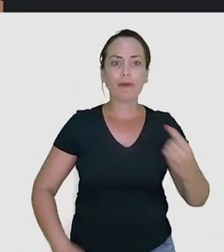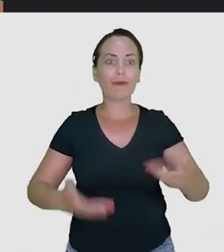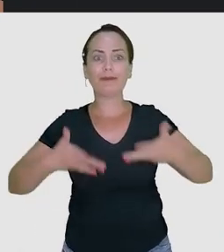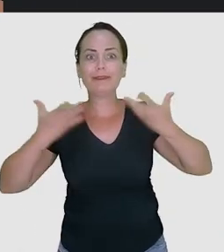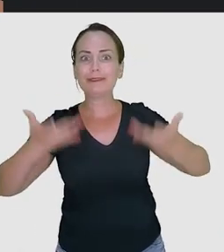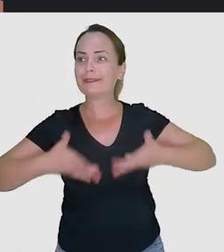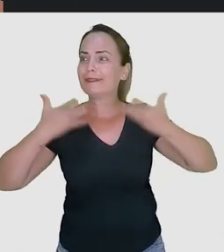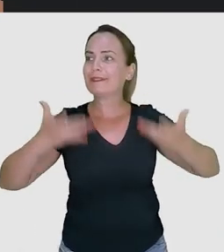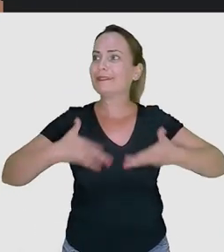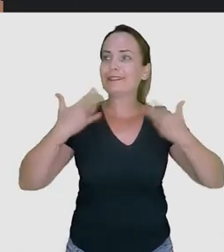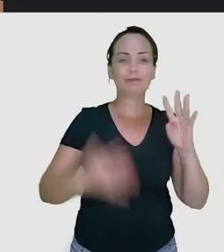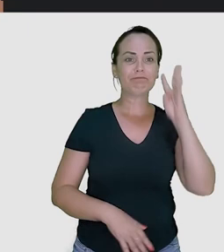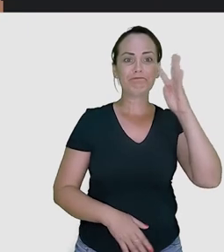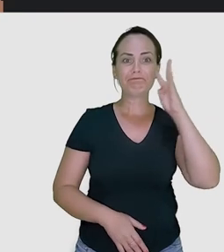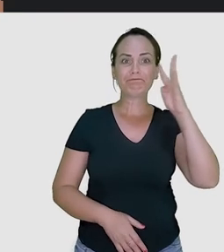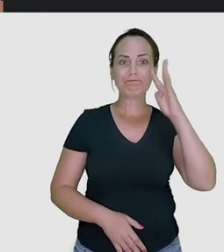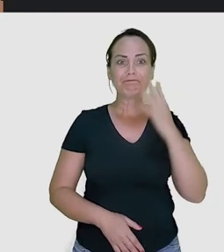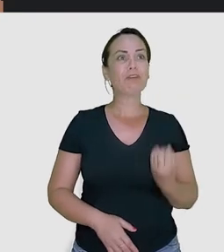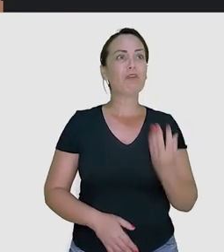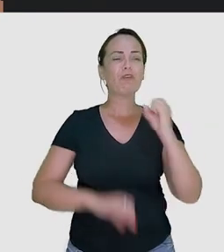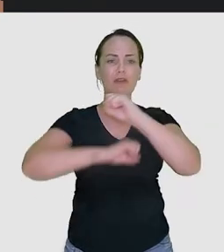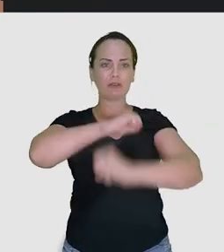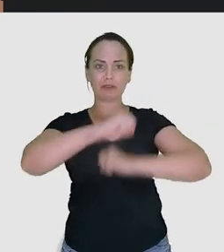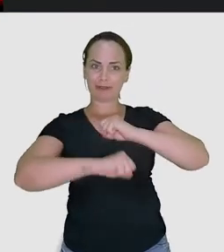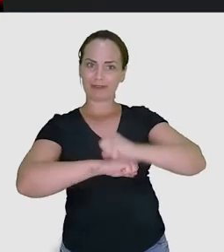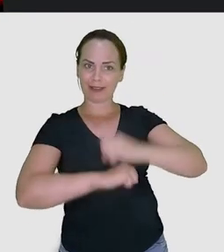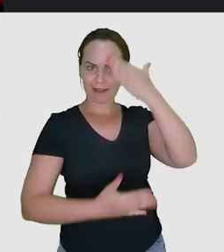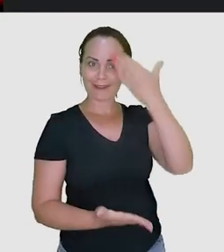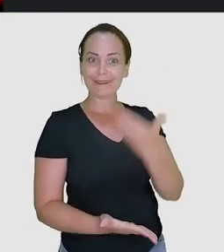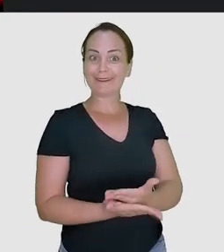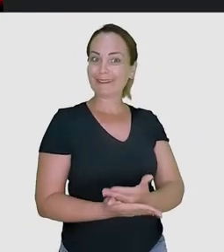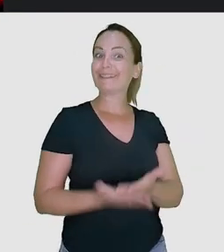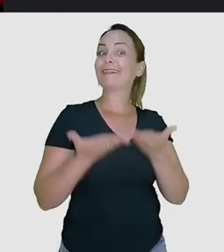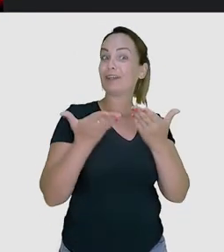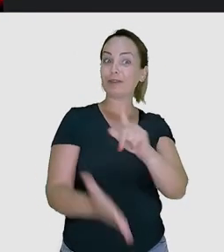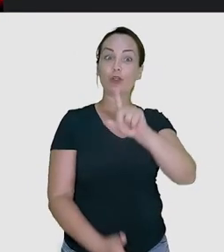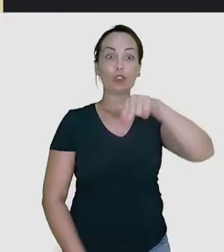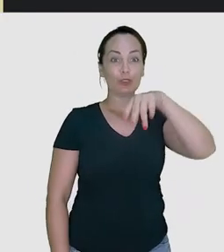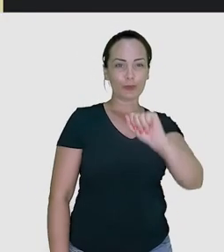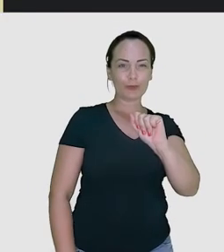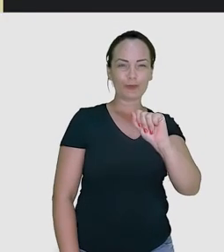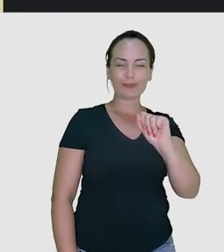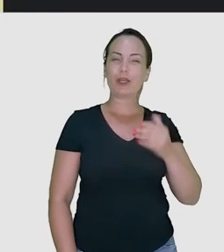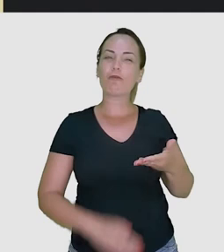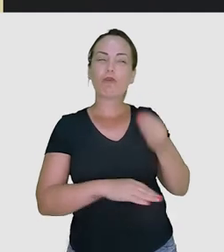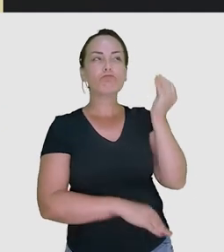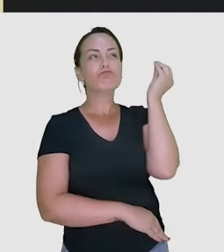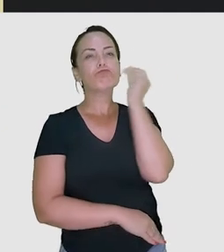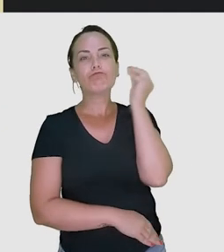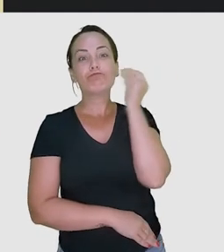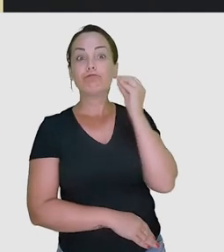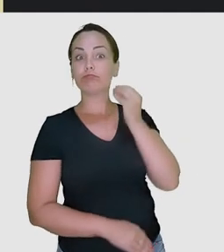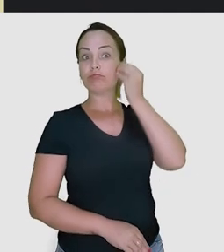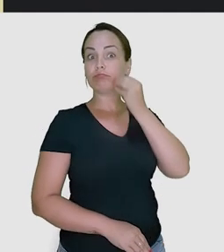contaram uma experiência única e cheia de aventura envolvendo uma viagem no nosso sistema solar. Acreditam? Pois bem,